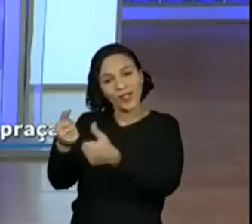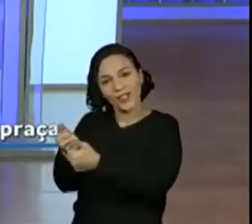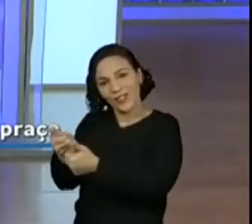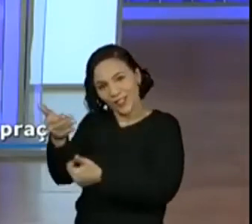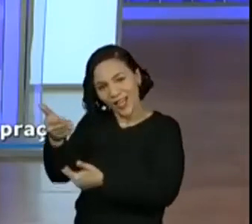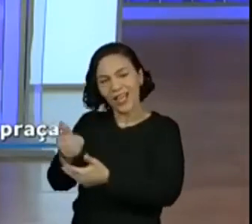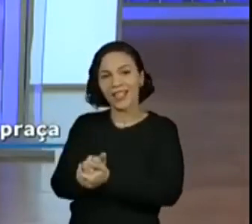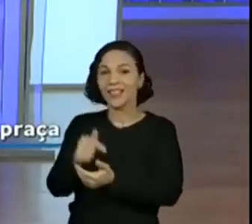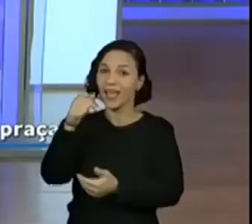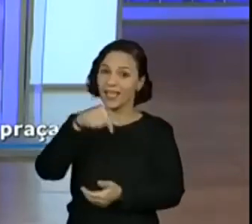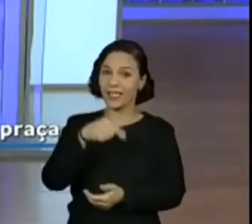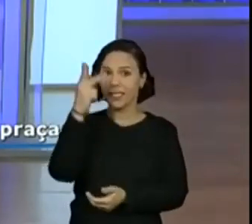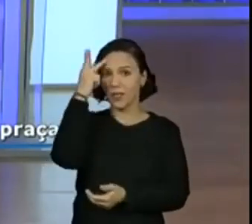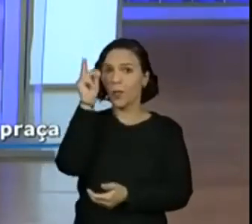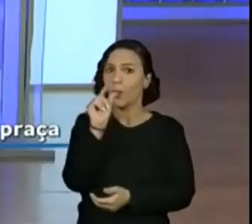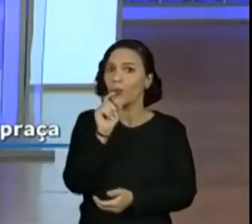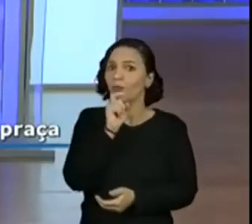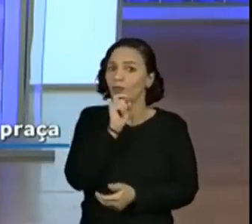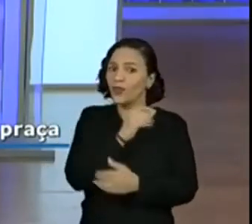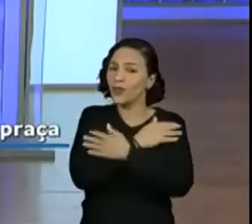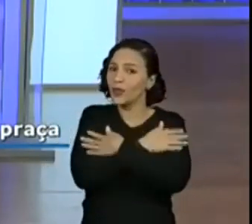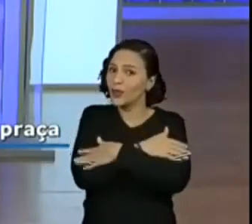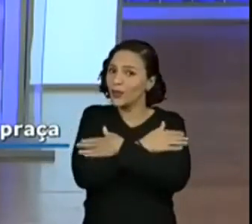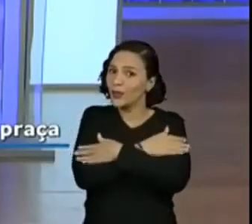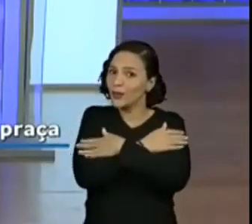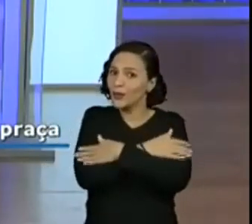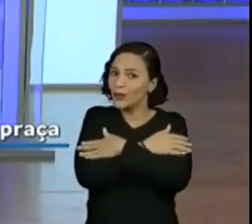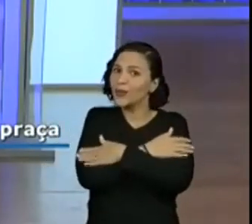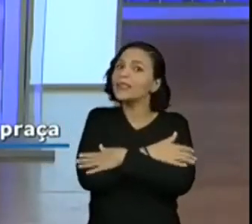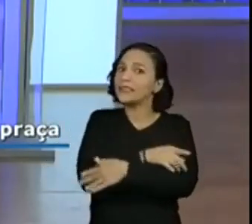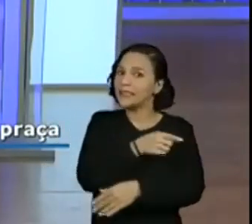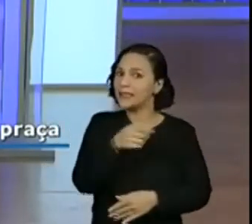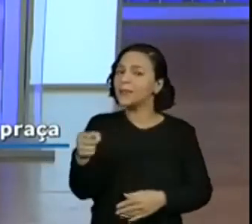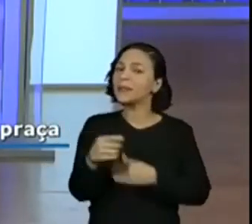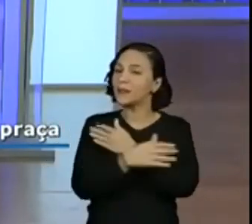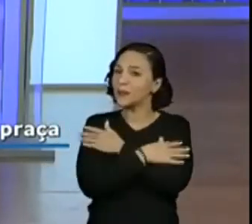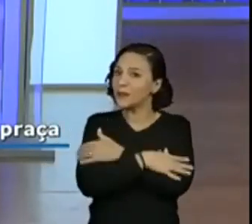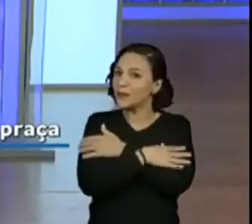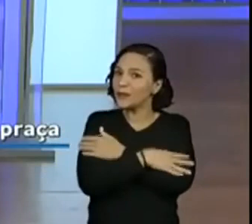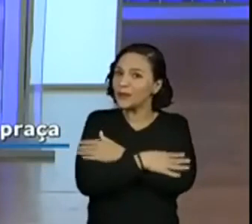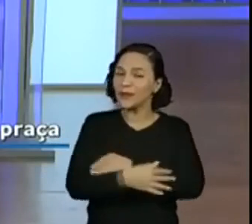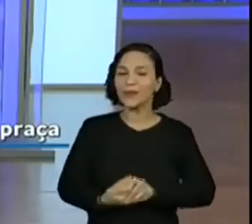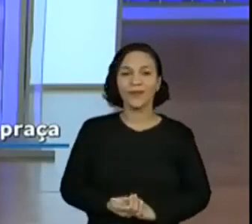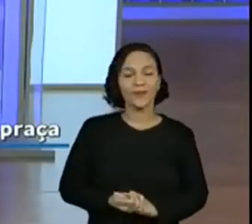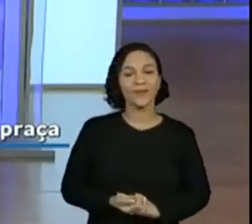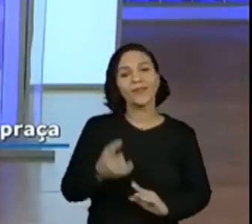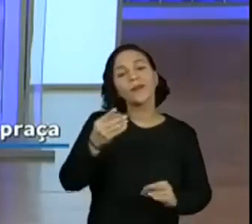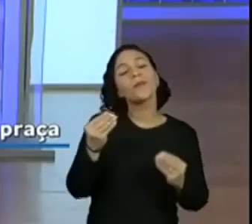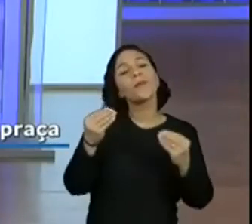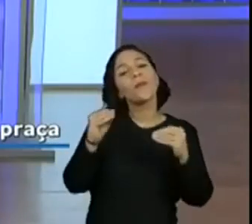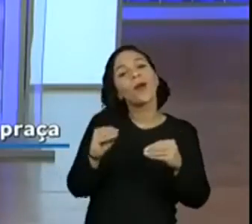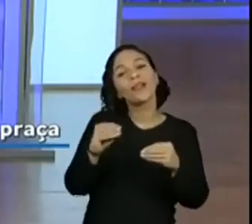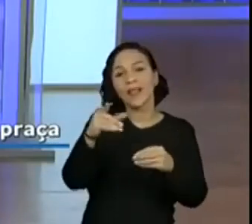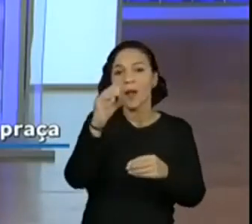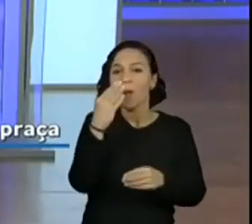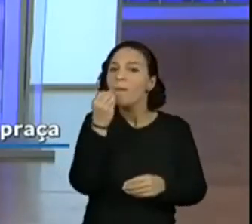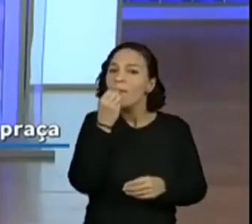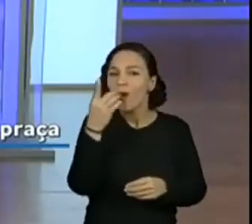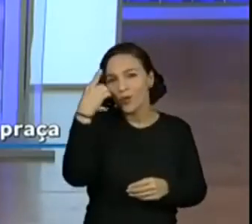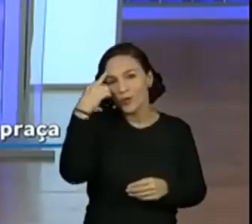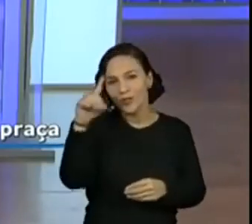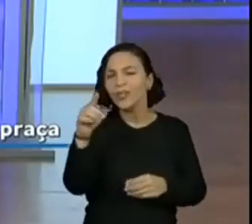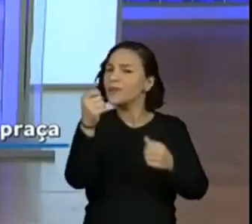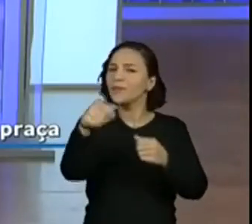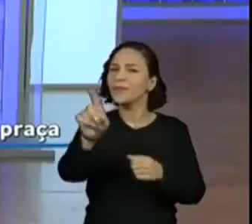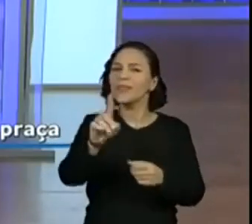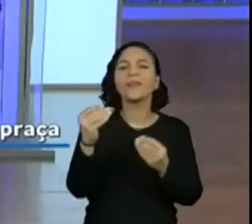Paulo, hoje está meio friozinho, semana bem fria. Coloquem a cidade ao invés aí, né? Do Bom Dia, por favor, a